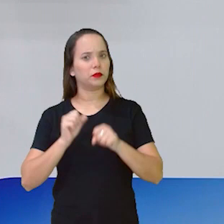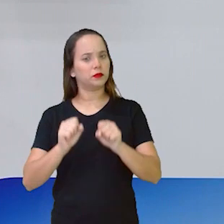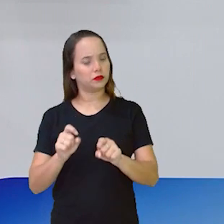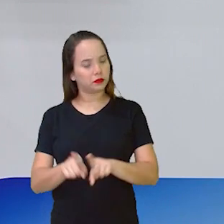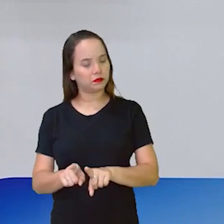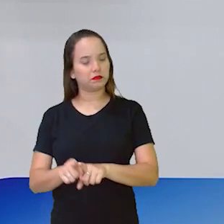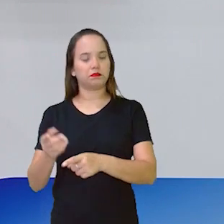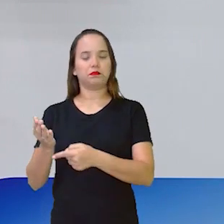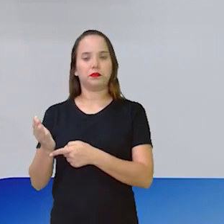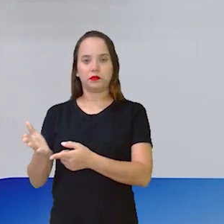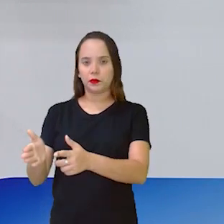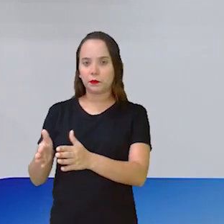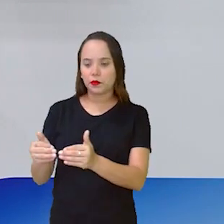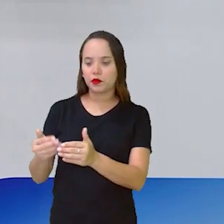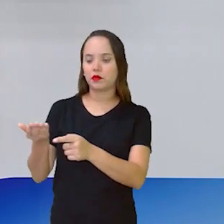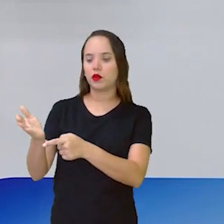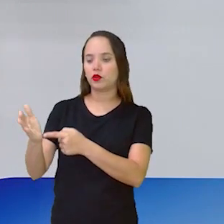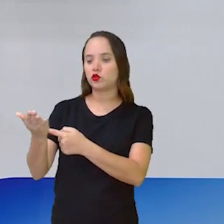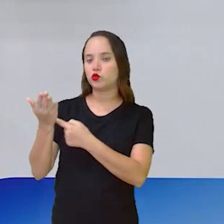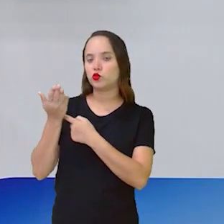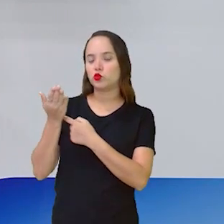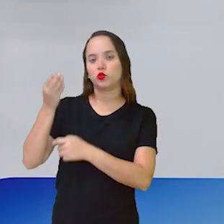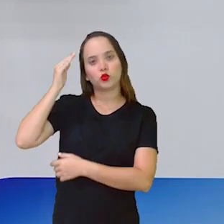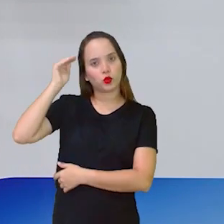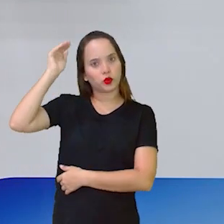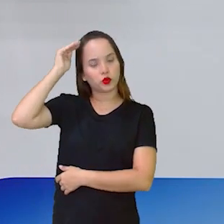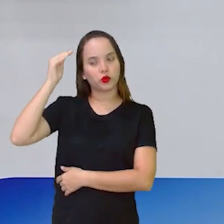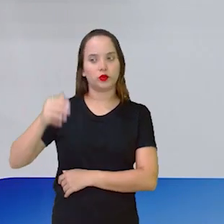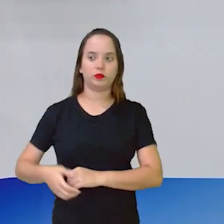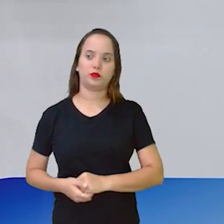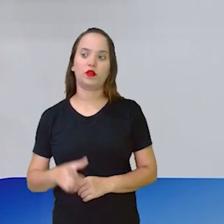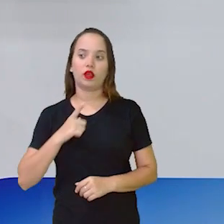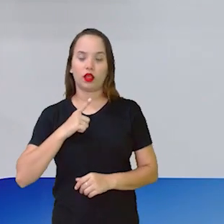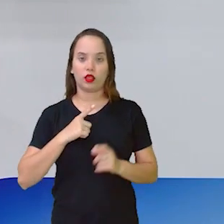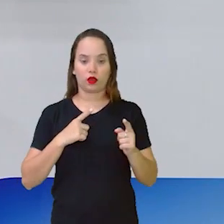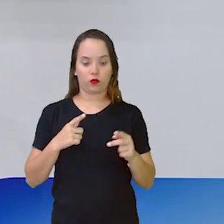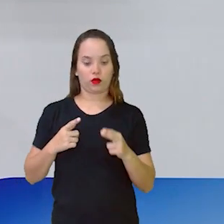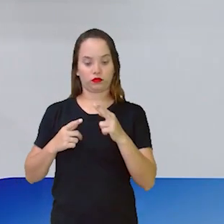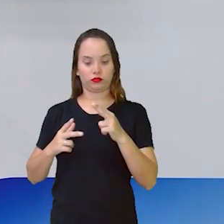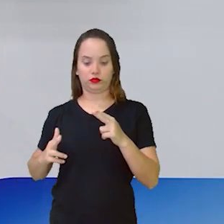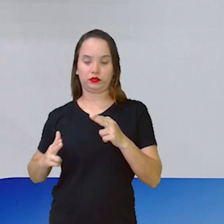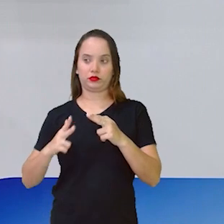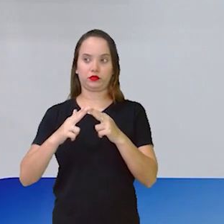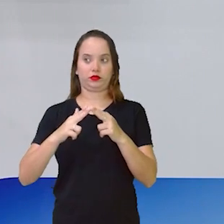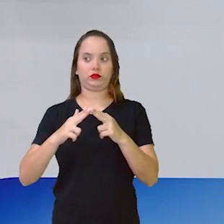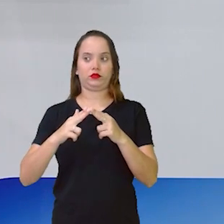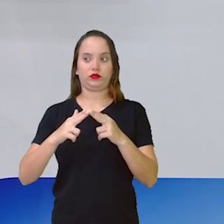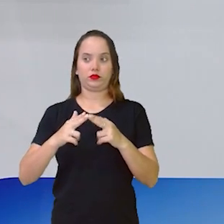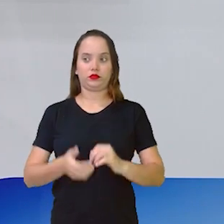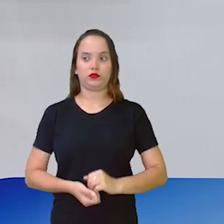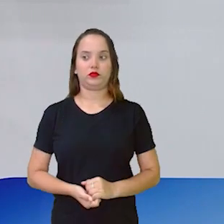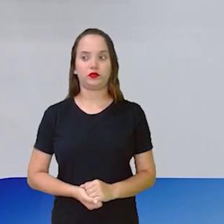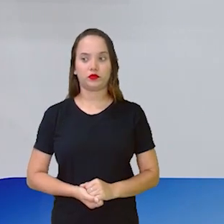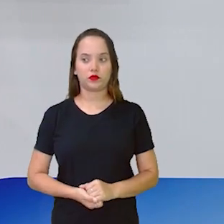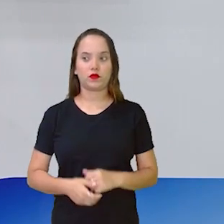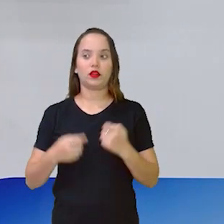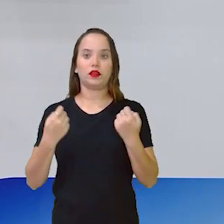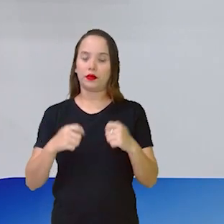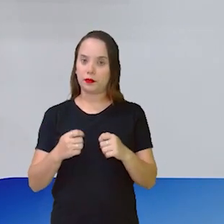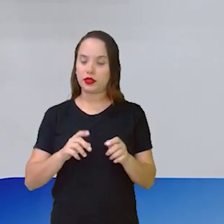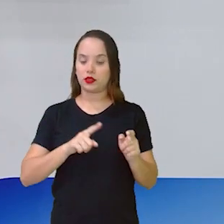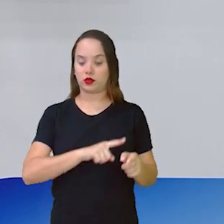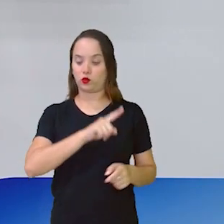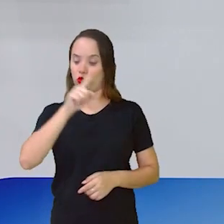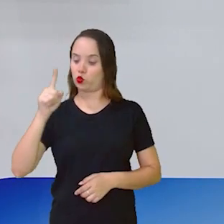ajuda de um adulto. Ó, de um lado é a pontinha triangular, do outro lado nós vamos fazer a abertura para o